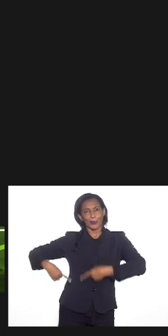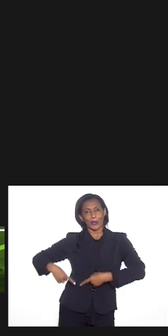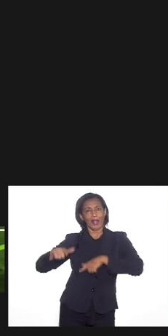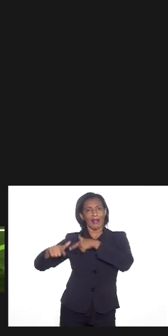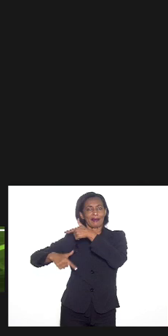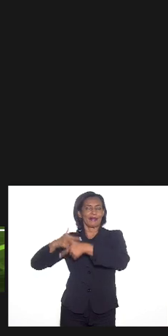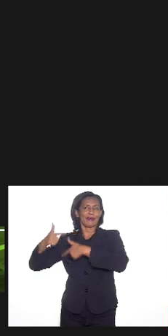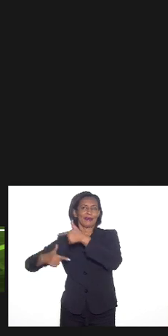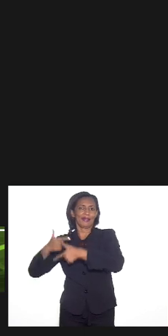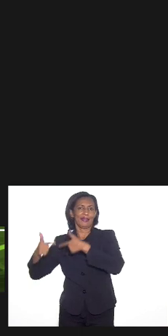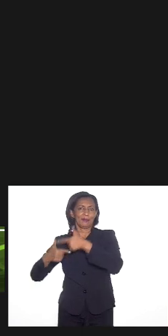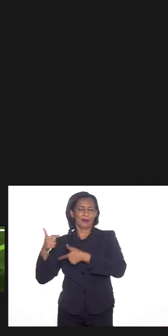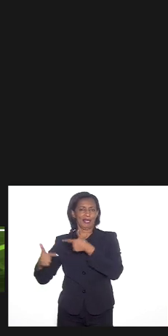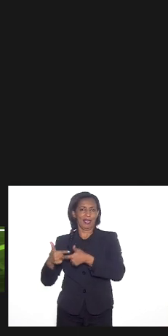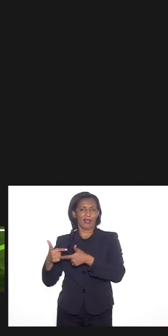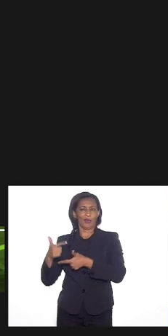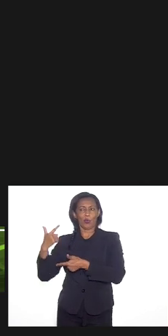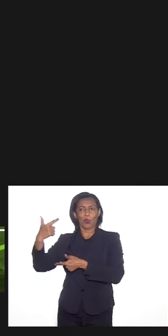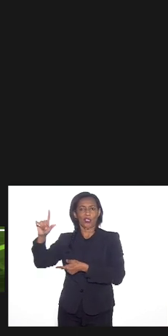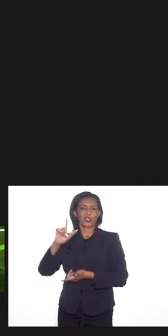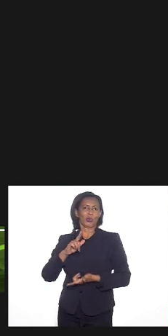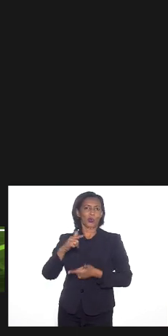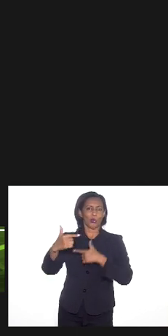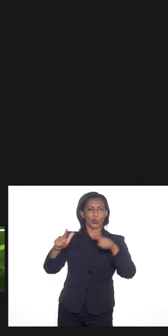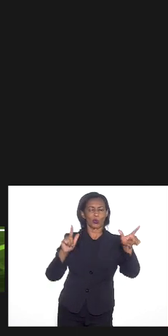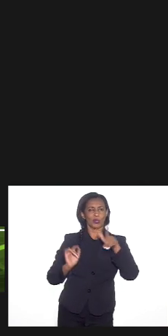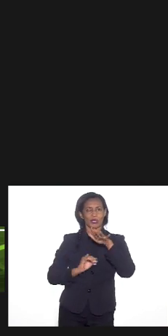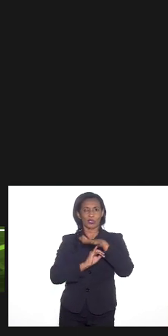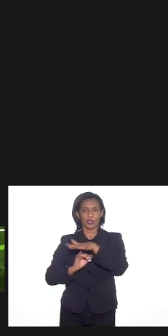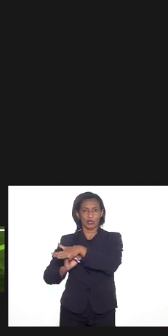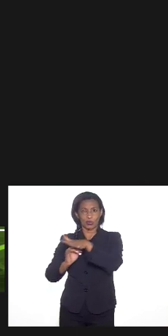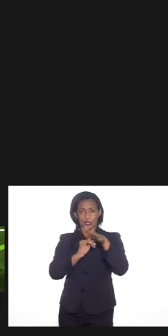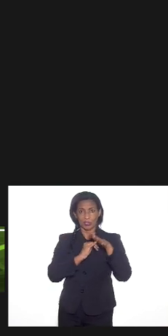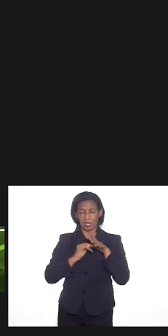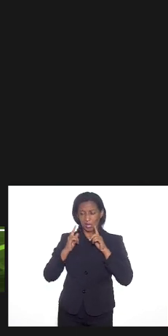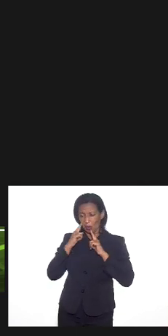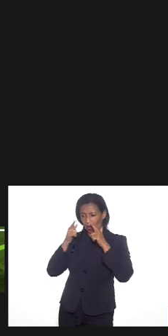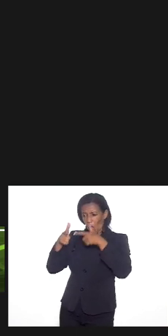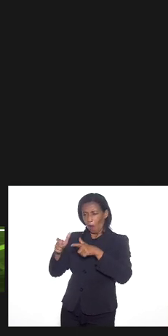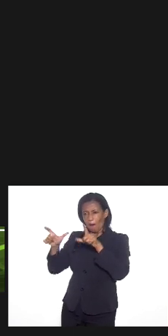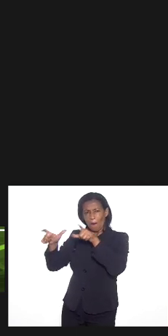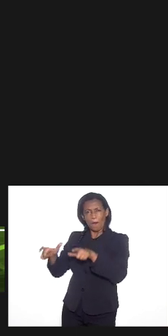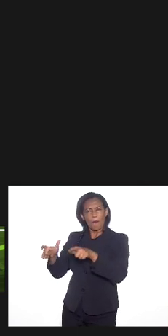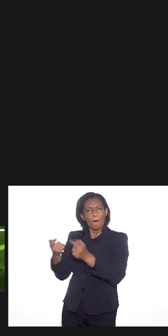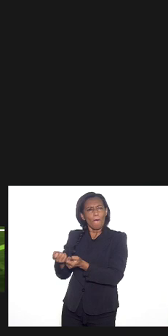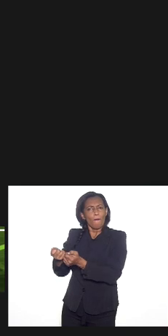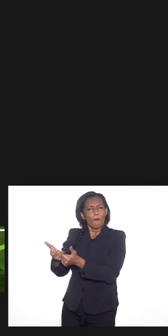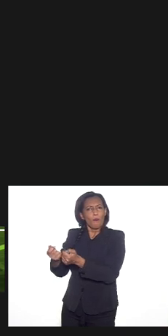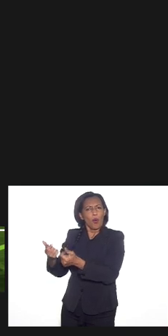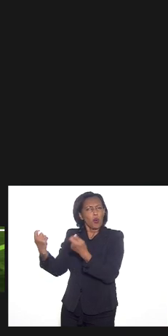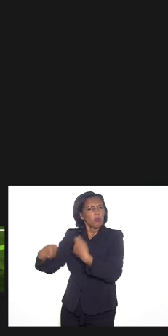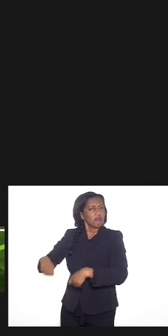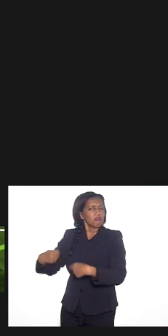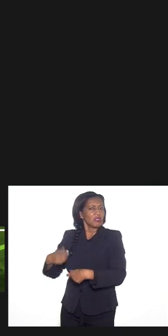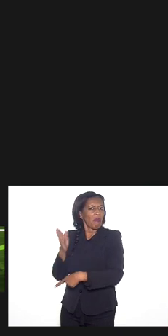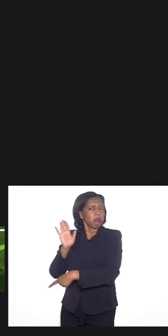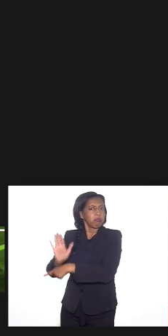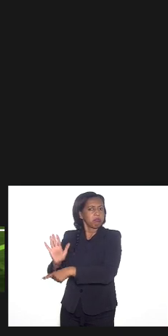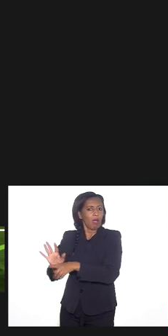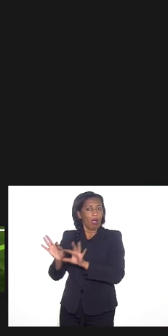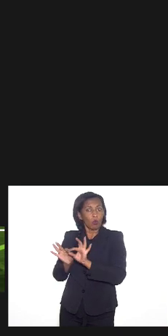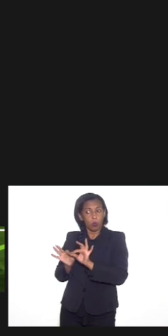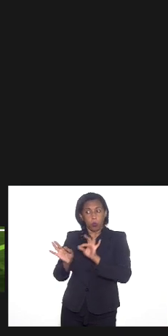trabalhava junto com as distritais ao mesmo tempo e um local que eu notava que pouco procurava requisitava a Decrade por conta do